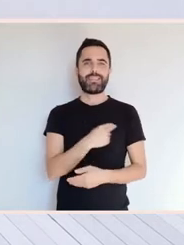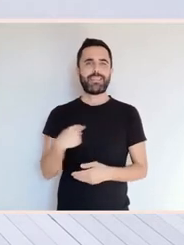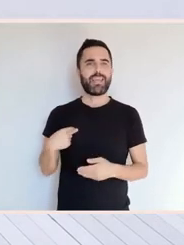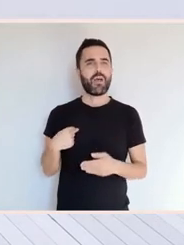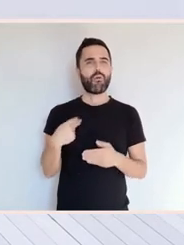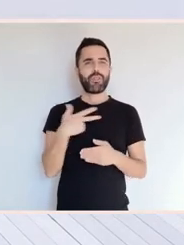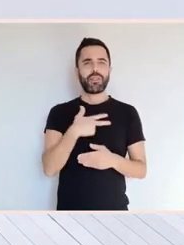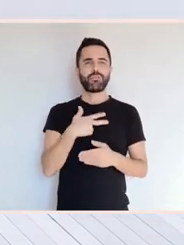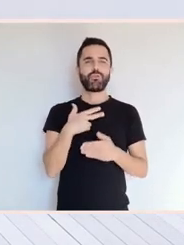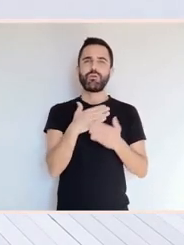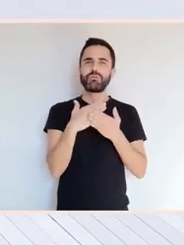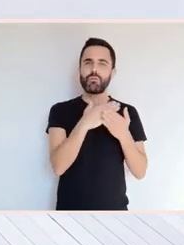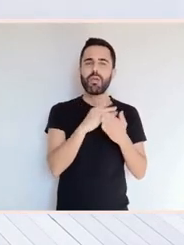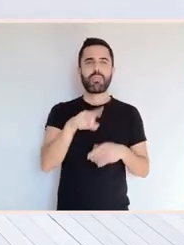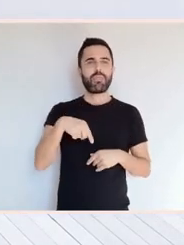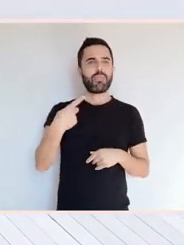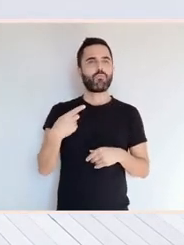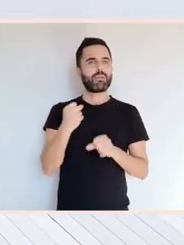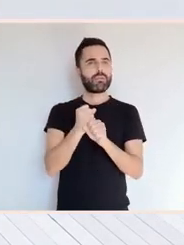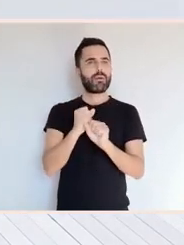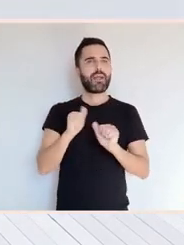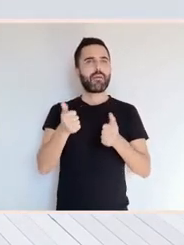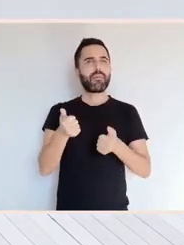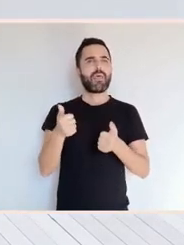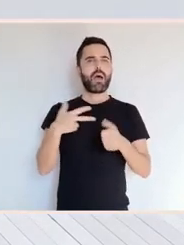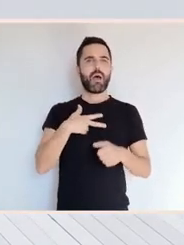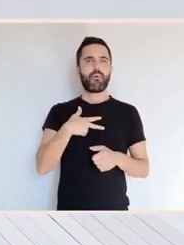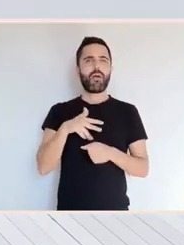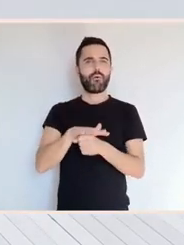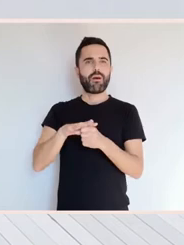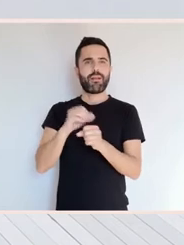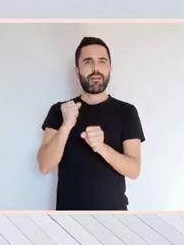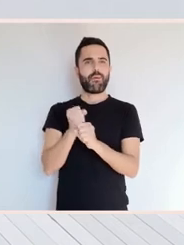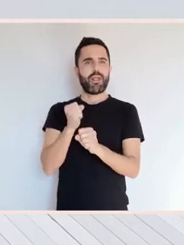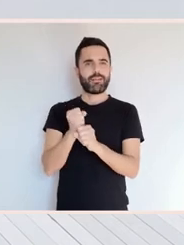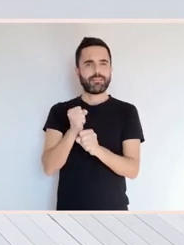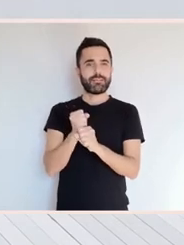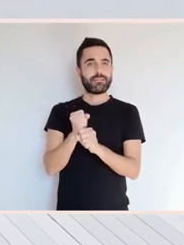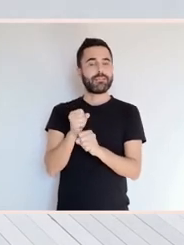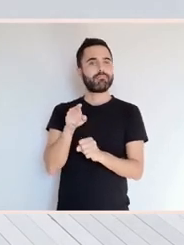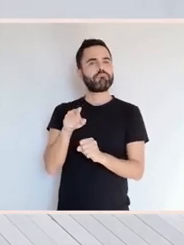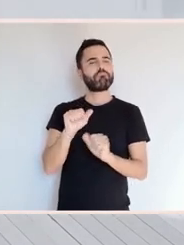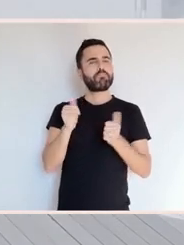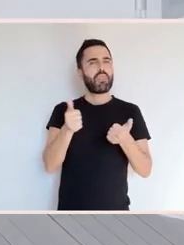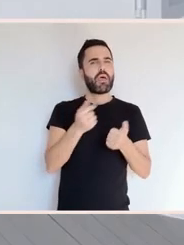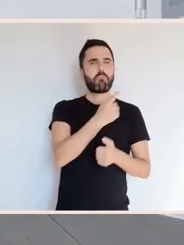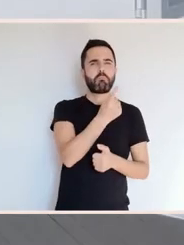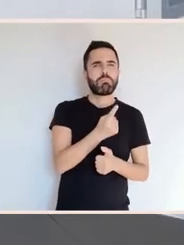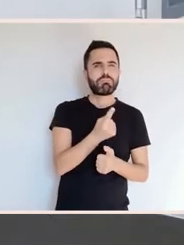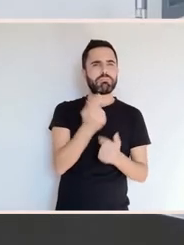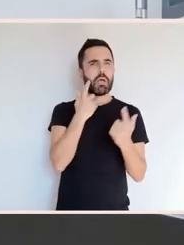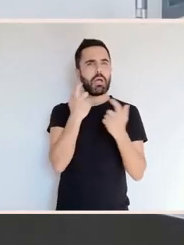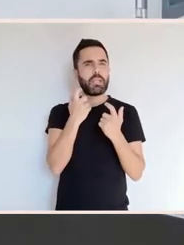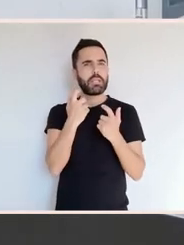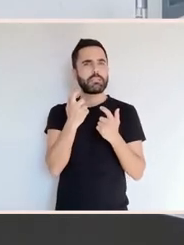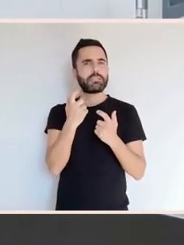como abogado laboralista e comezou a principiarse a súa trasetoria plástica e artística cos primeiros debuxos,